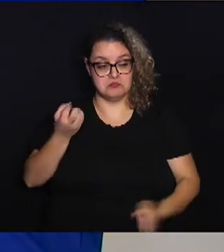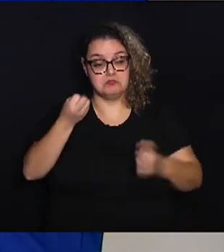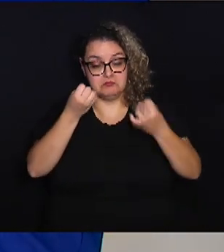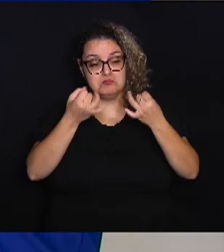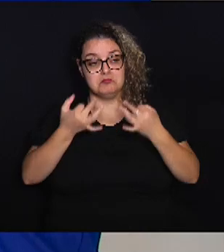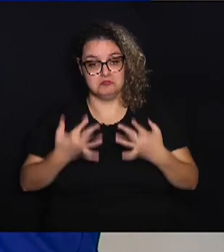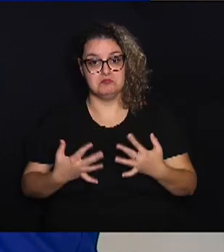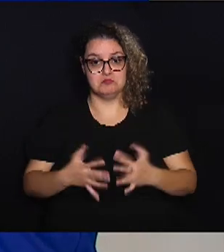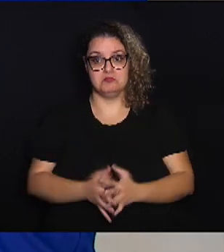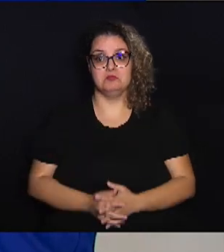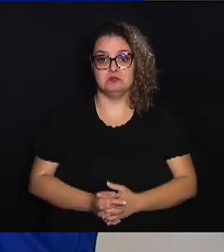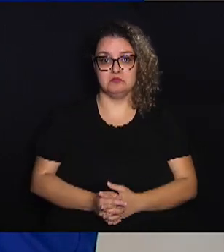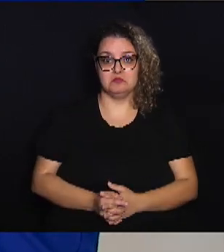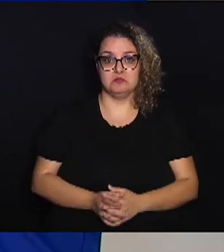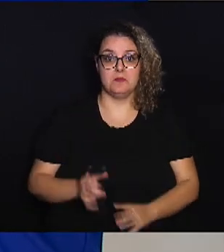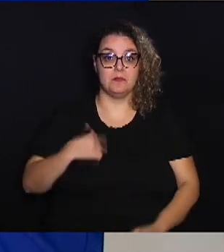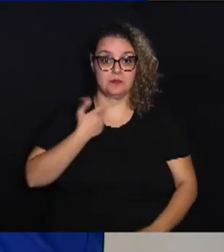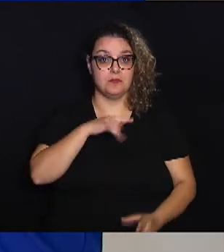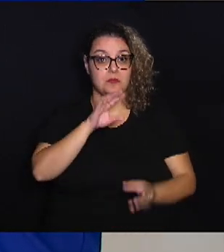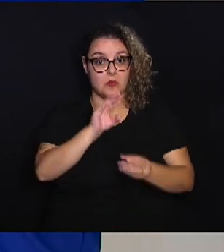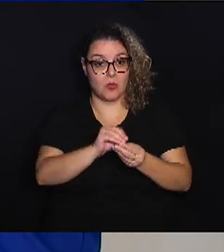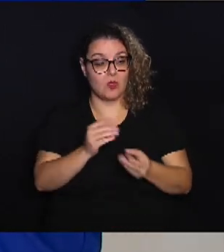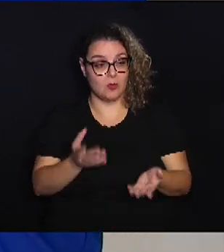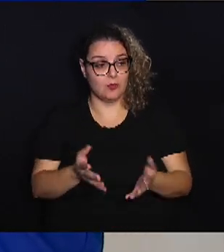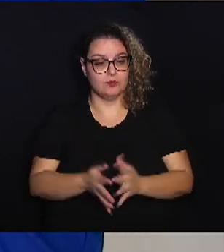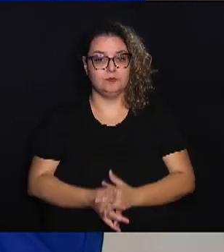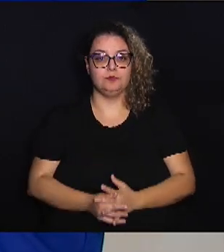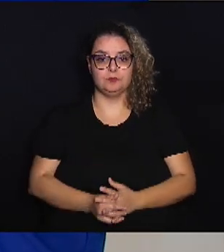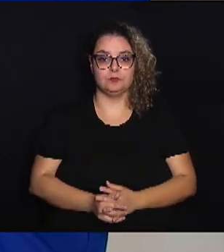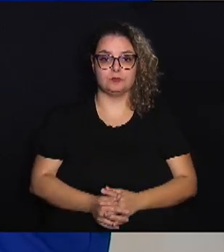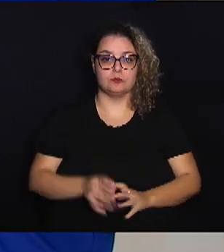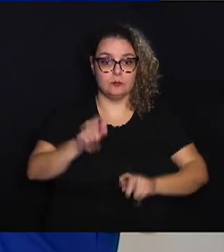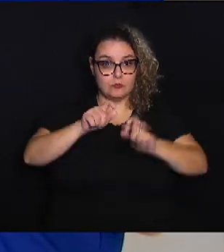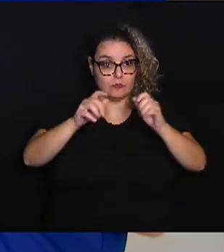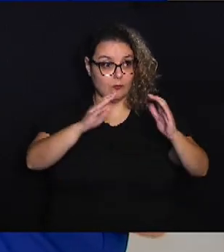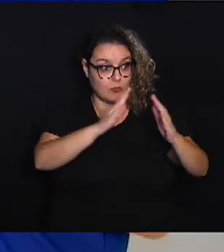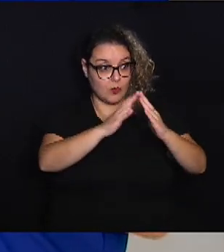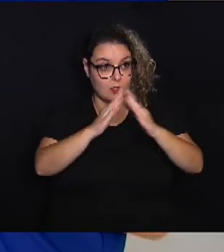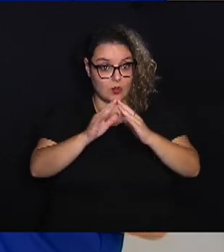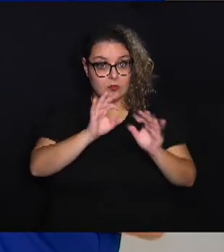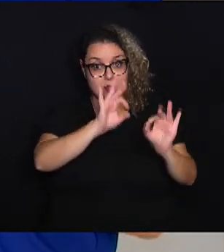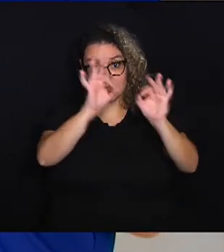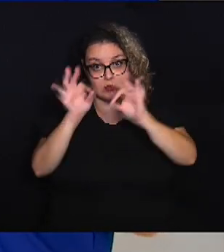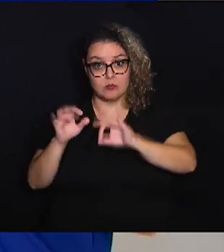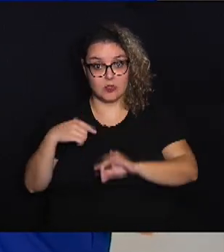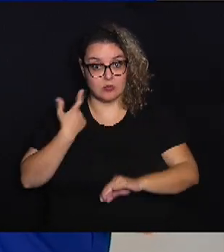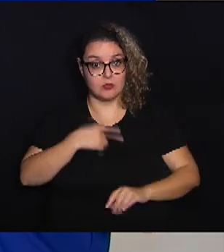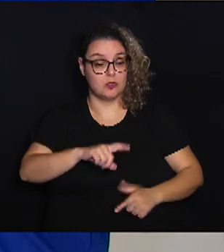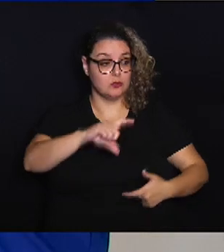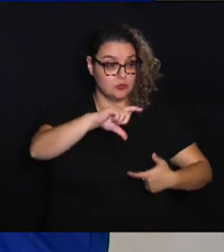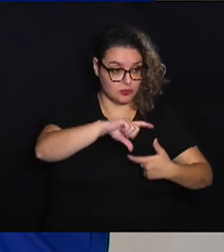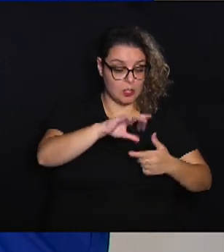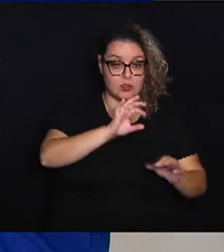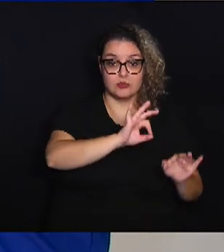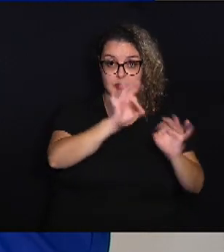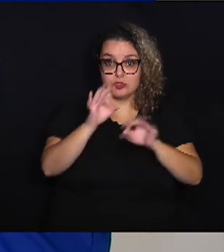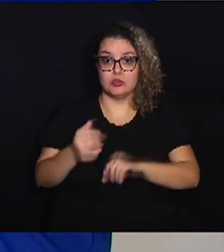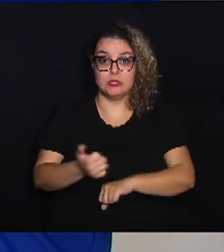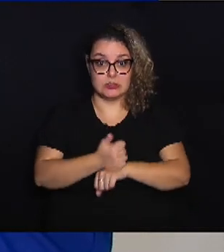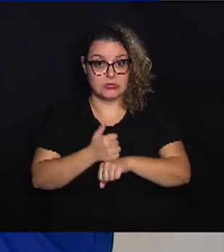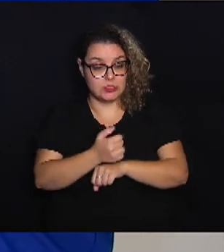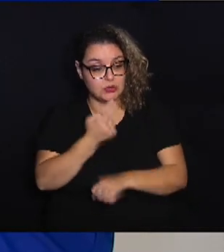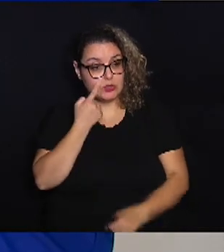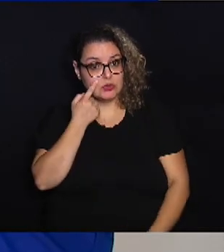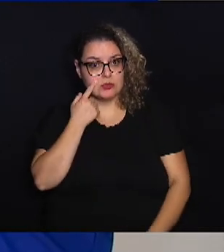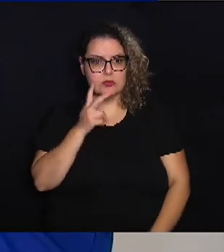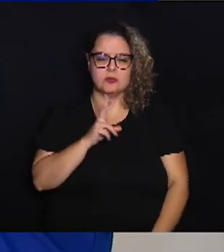esclarecedora para a gente concluir. O pessoal que está em casa acompanhando o nosso quadro, assistindo ao Se Liga na Profissão,